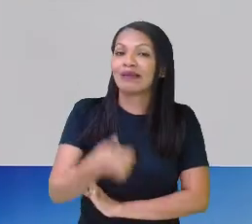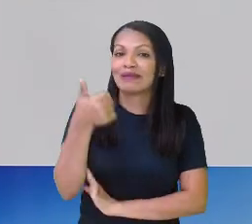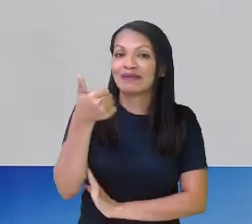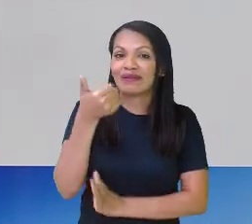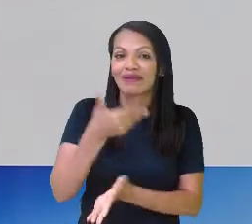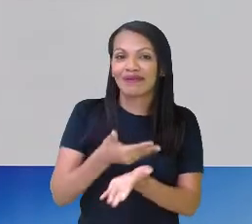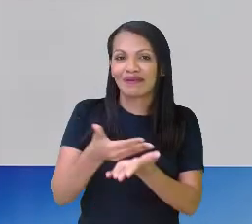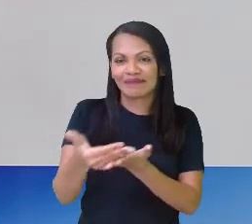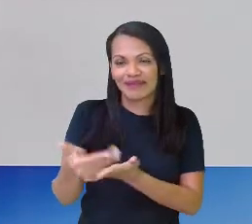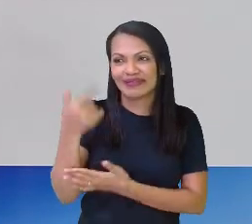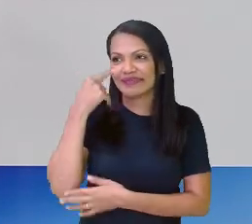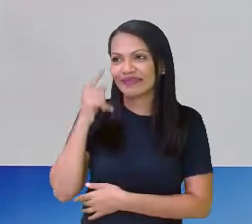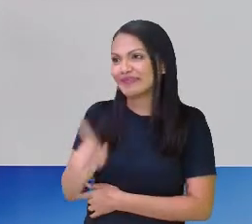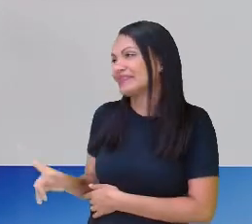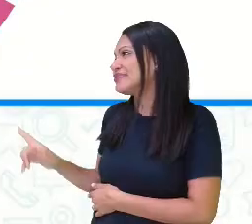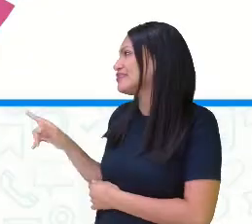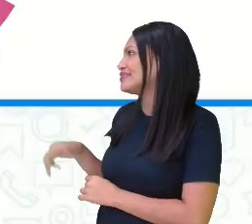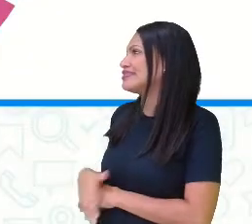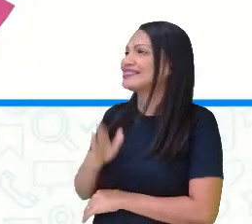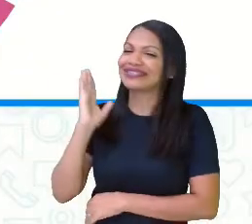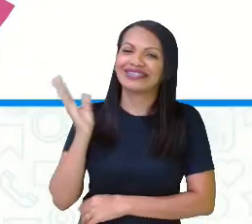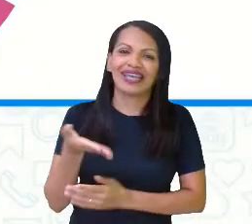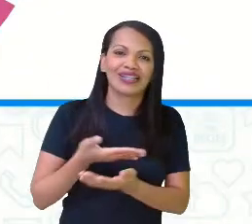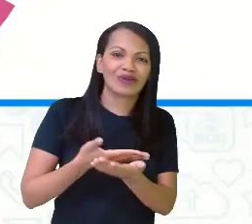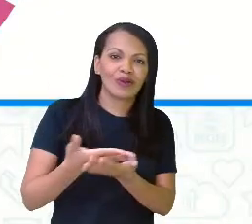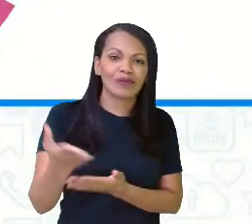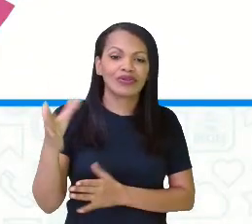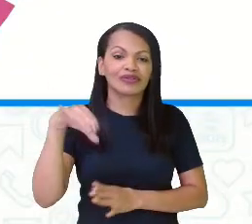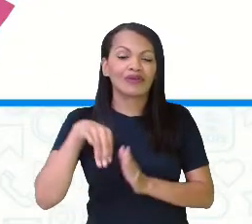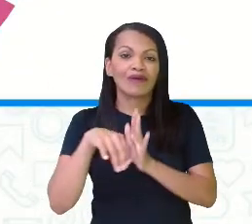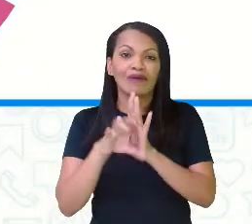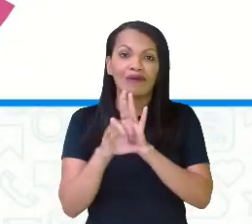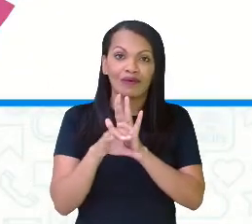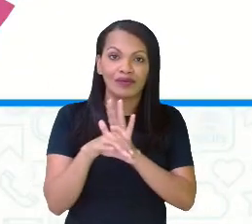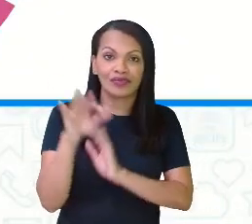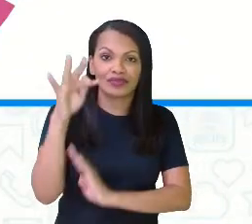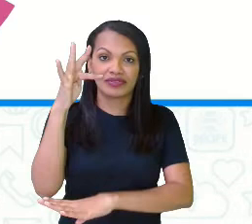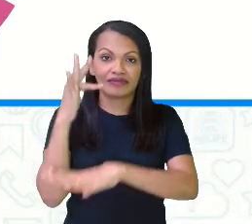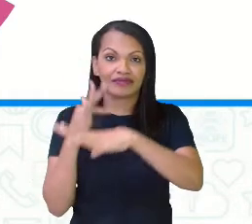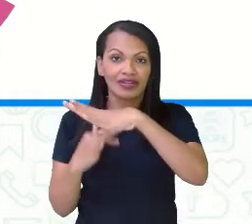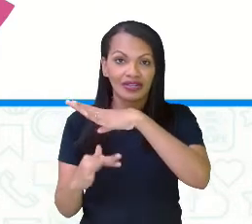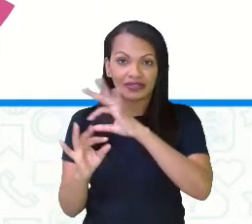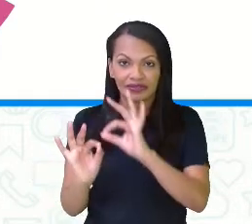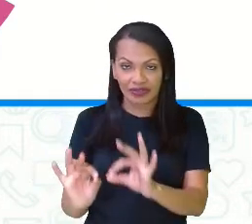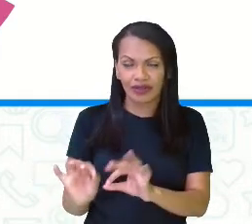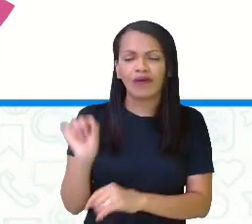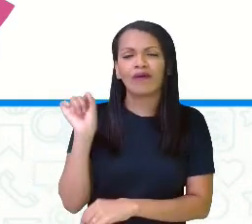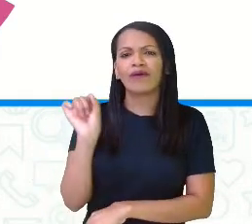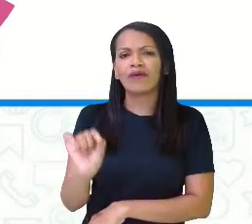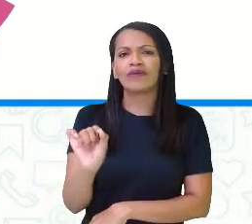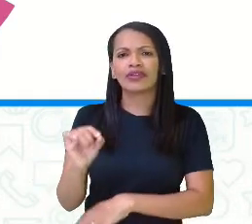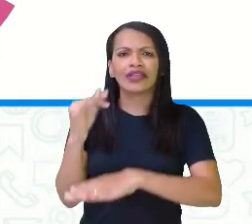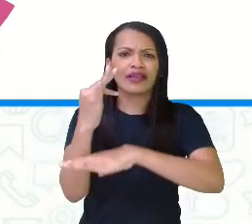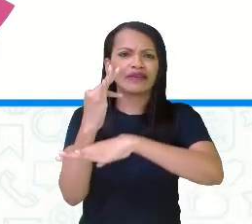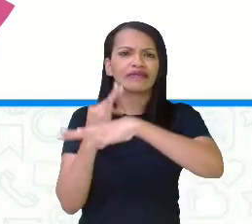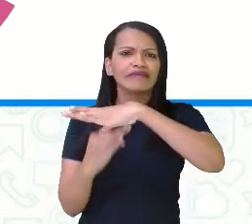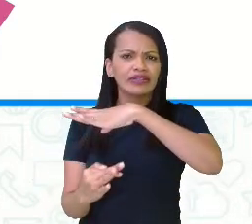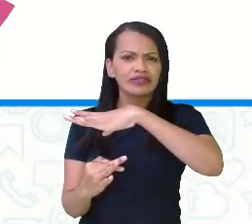começo, já está aqui desde o começo, o conceito de fração. O que é fração?